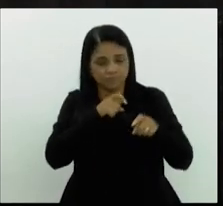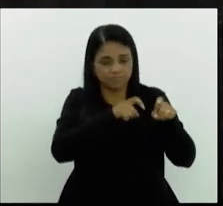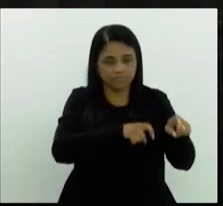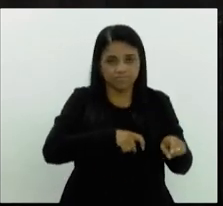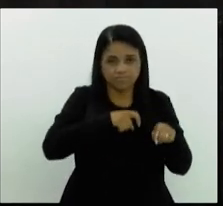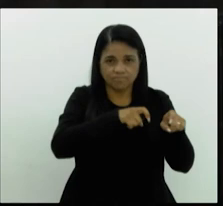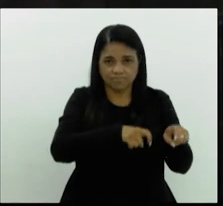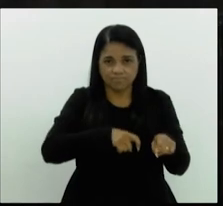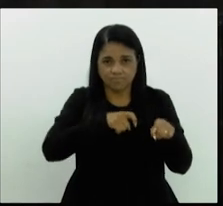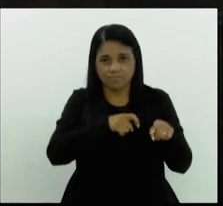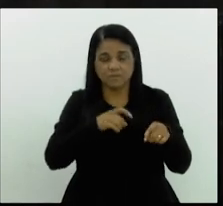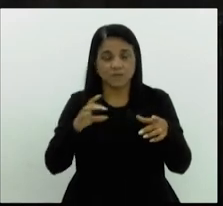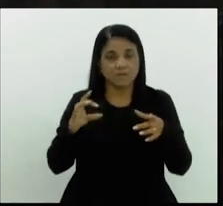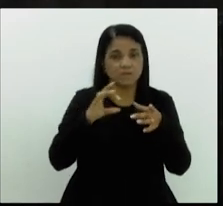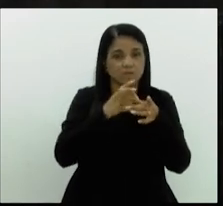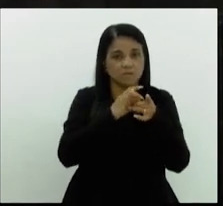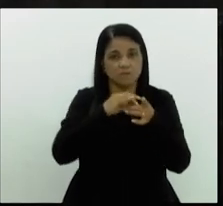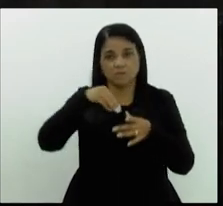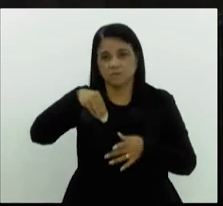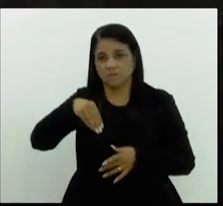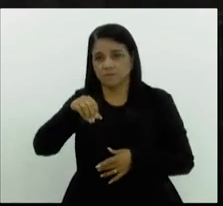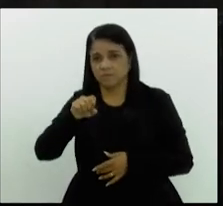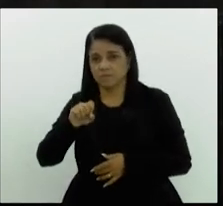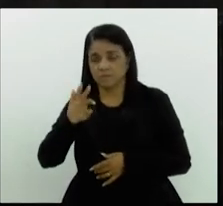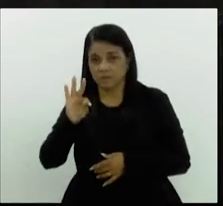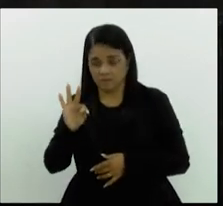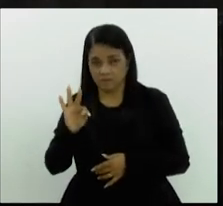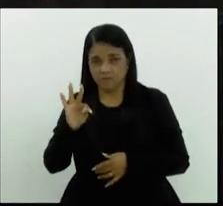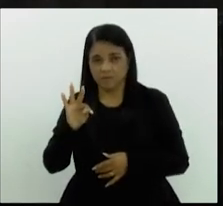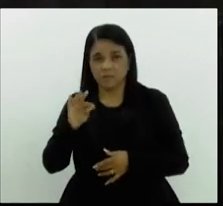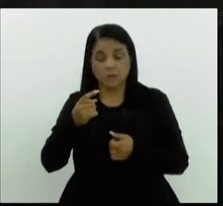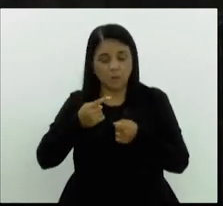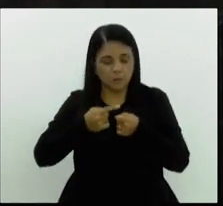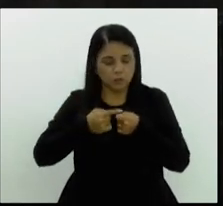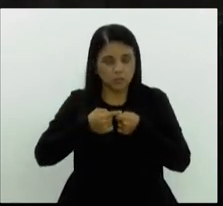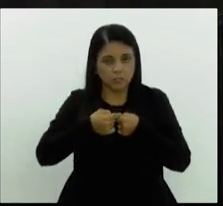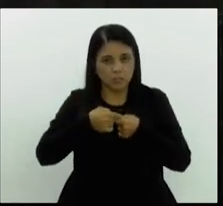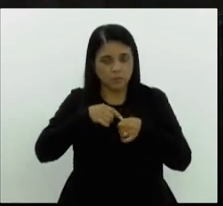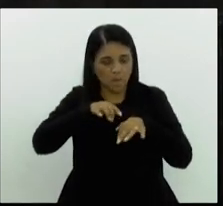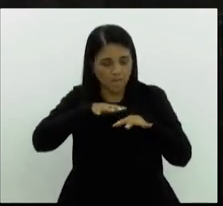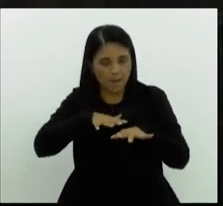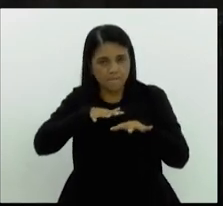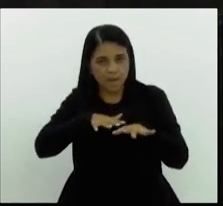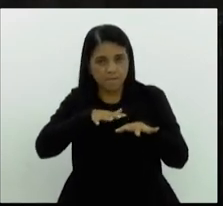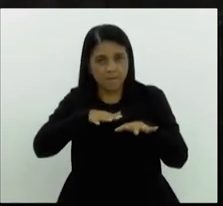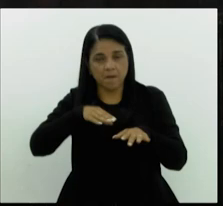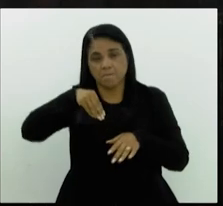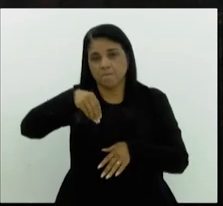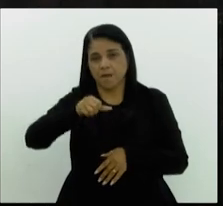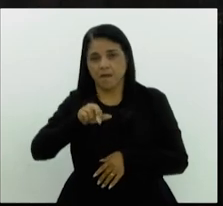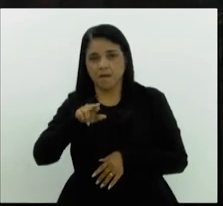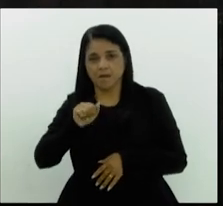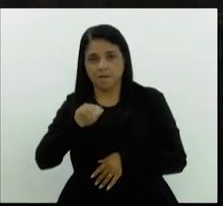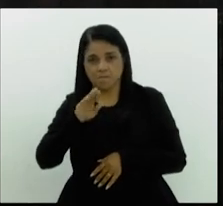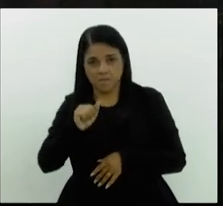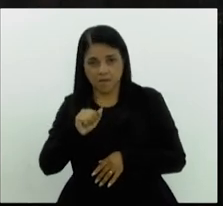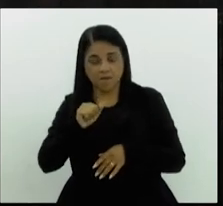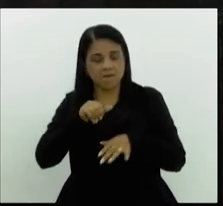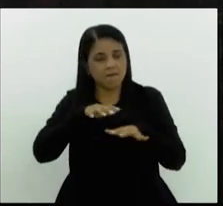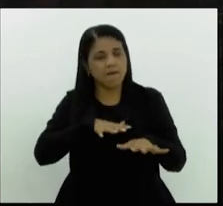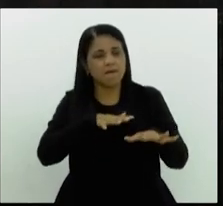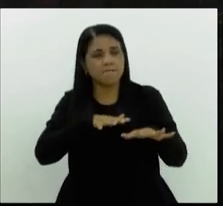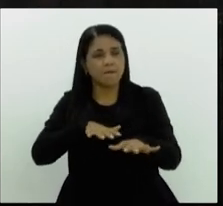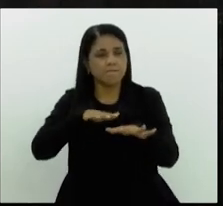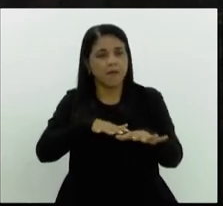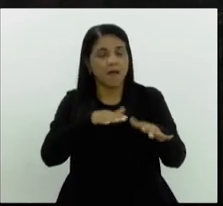vinculados ao MST. Eles saíram do município de Marabá e iam caminhar até